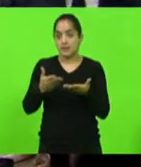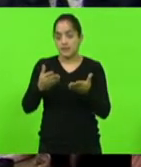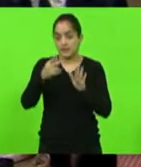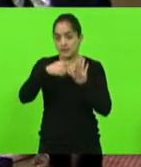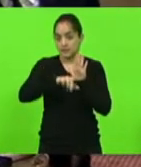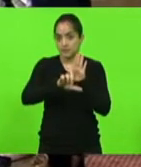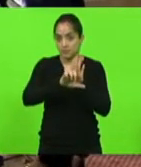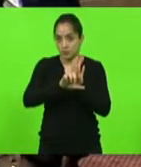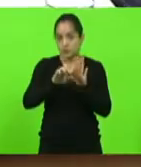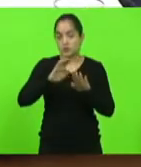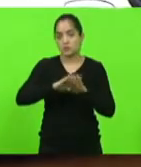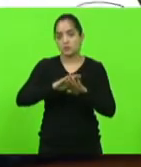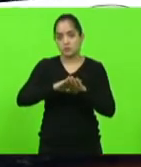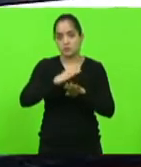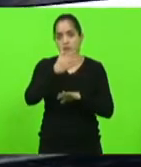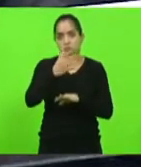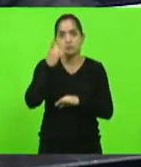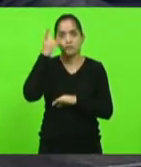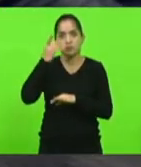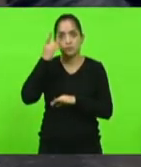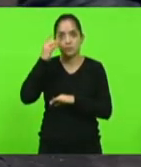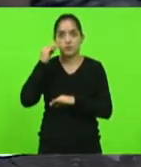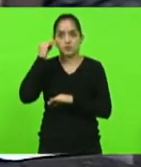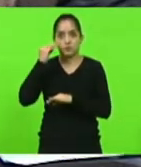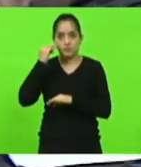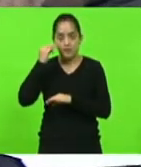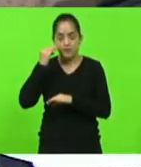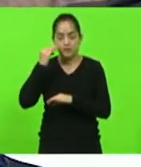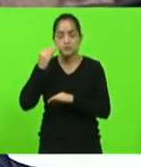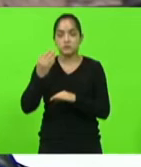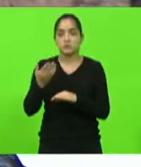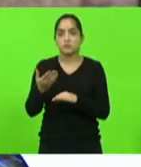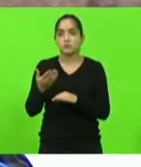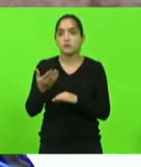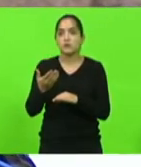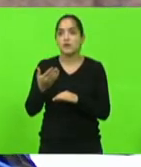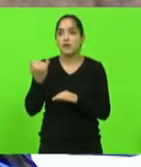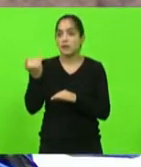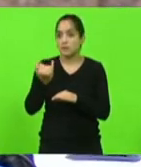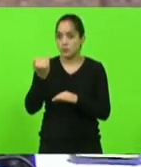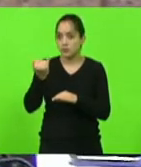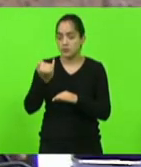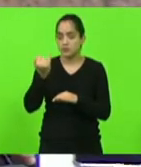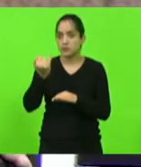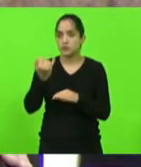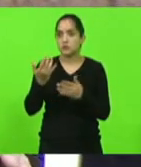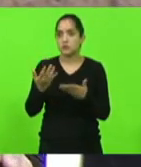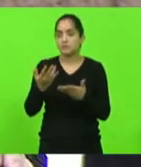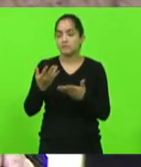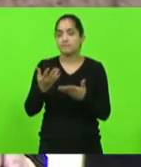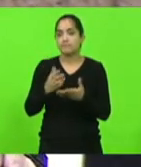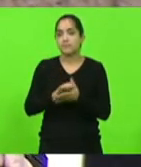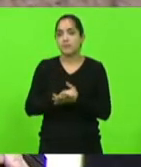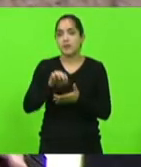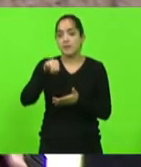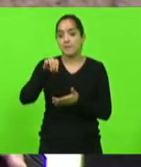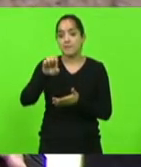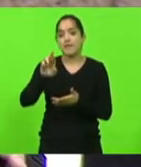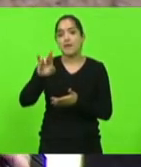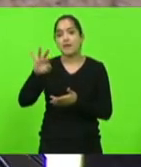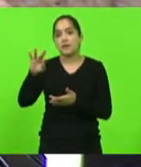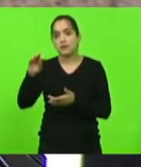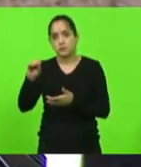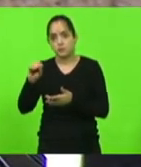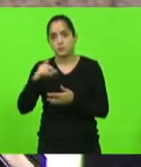Márcio é muito bem intencionado e, de fato, ele teria um mérito. O único problema é que